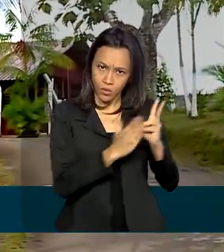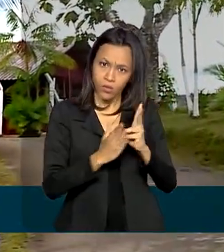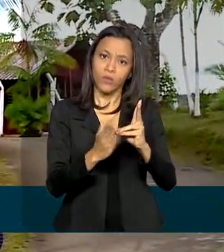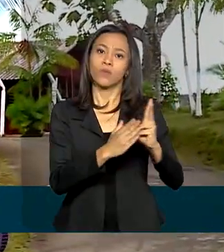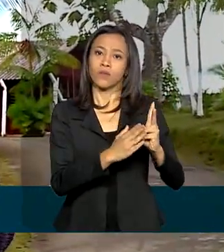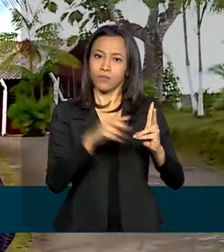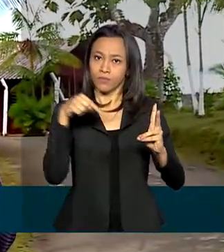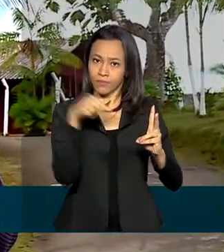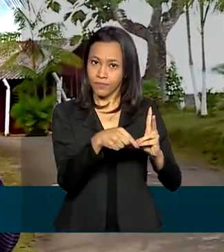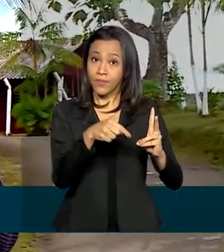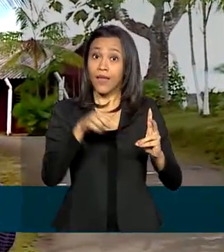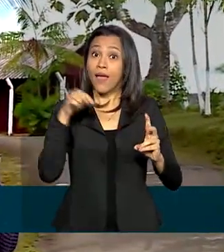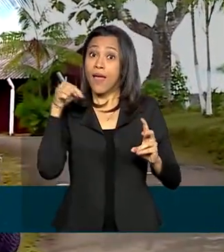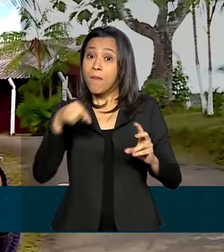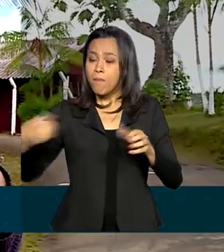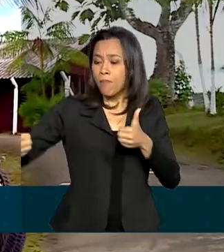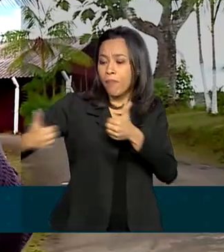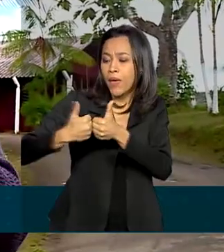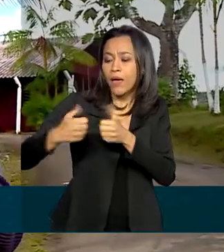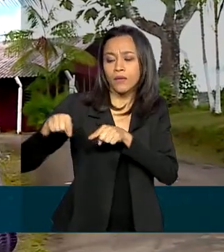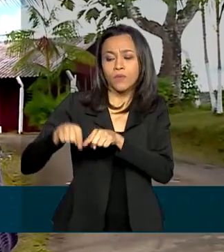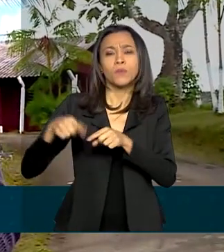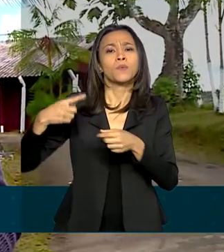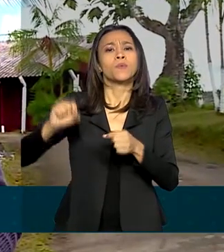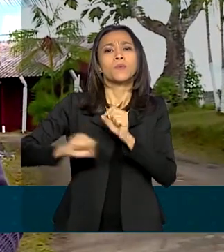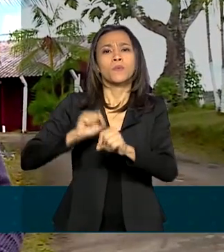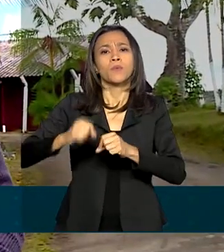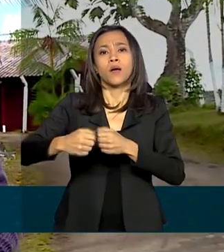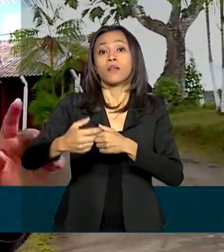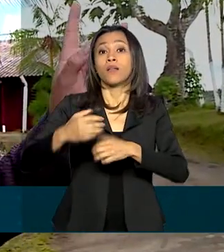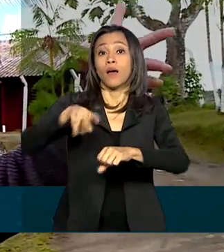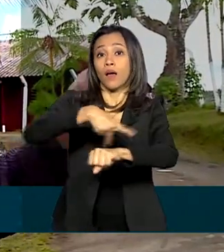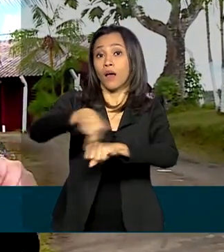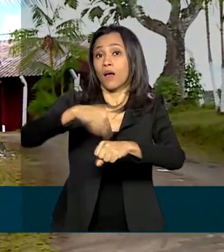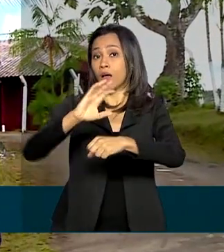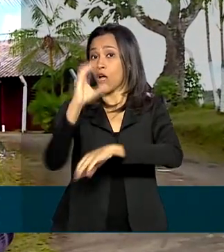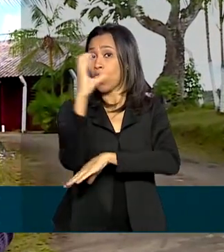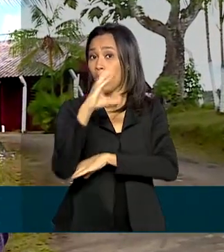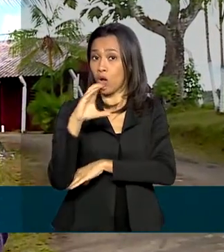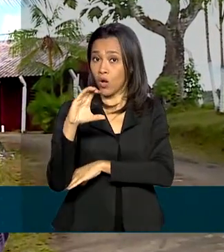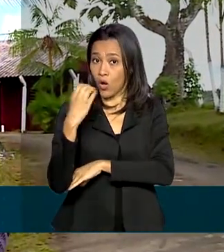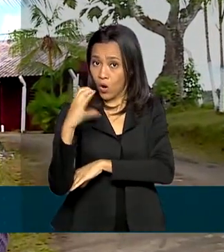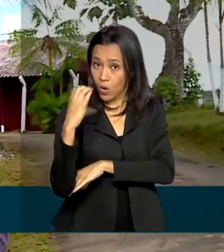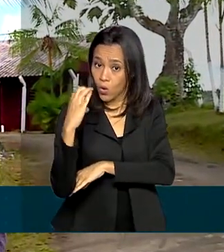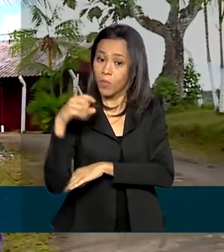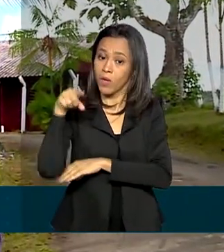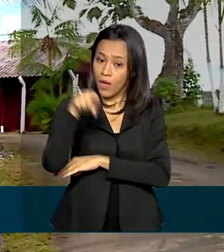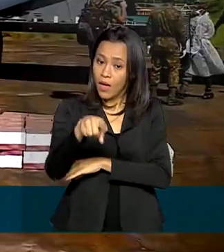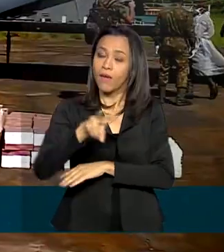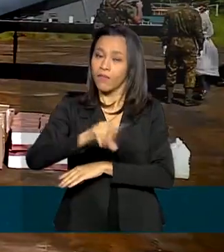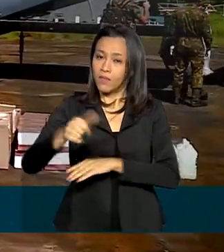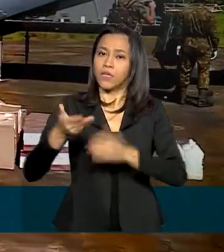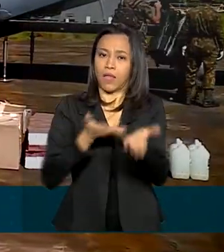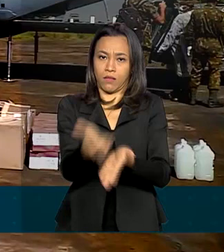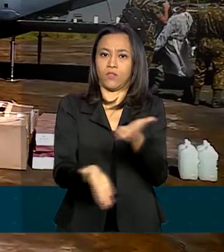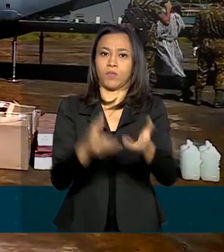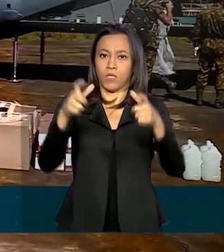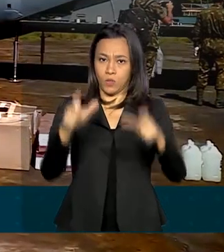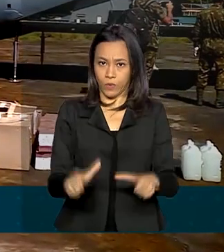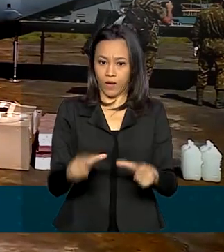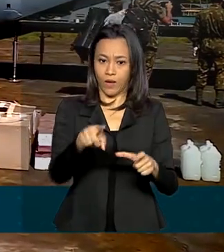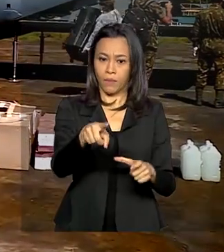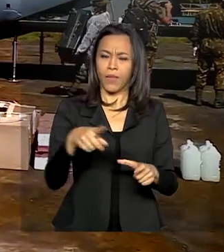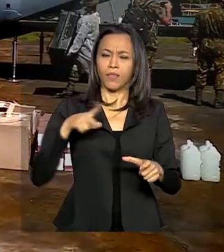etnia cubeu. Querari fica próximo também da fronteira com a Colômbia e é aqui onde vai ser feito o atendimento. Na bagagem,